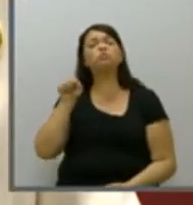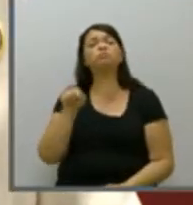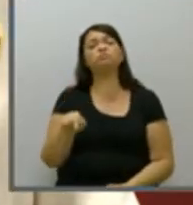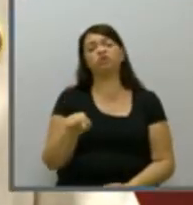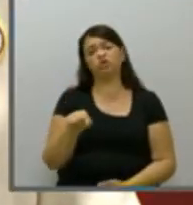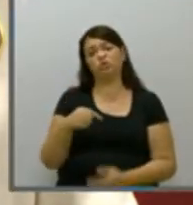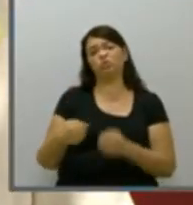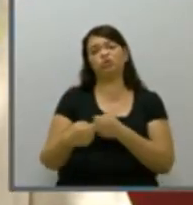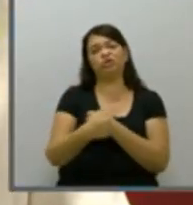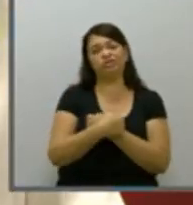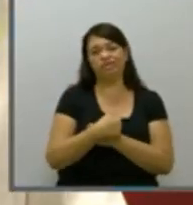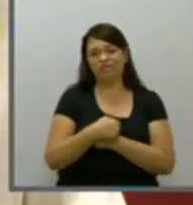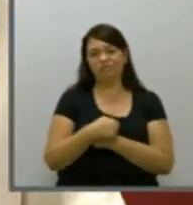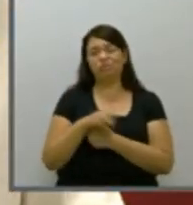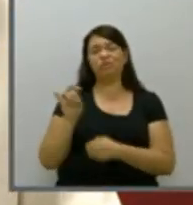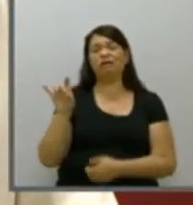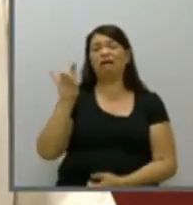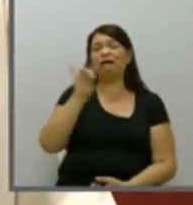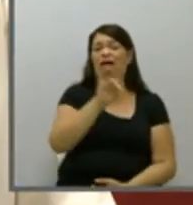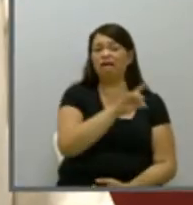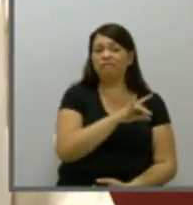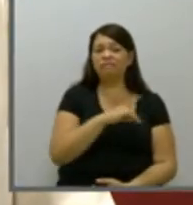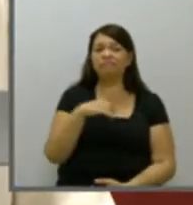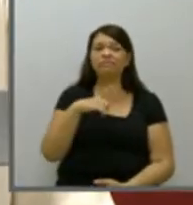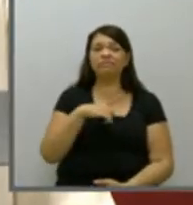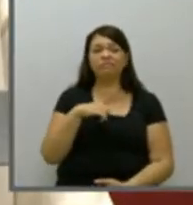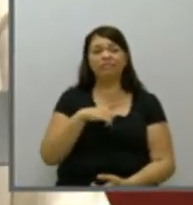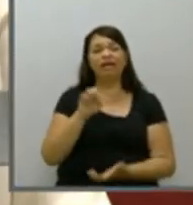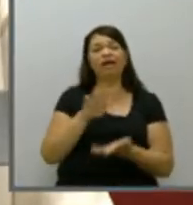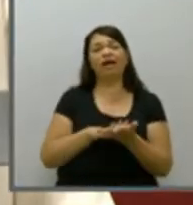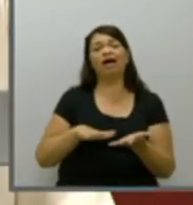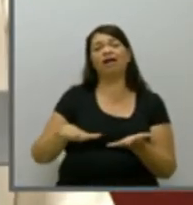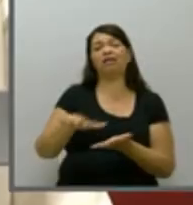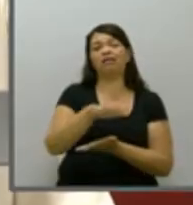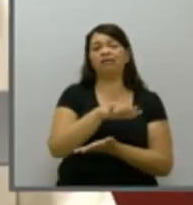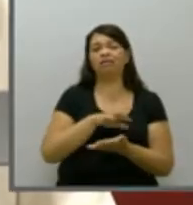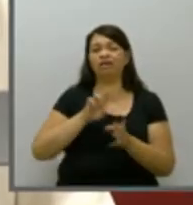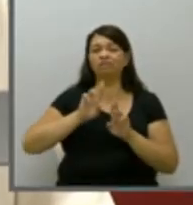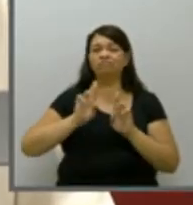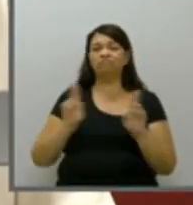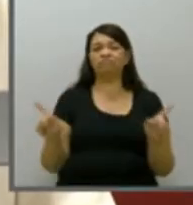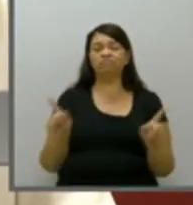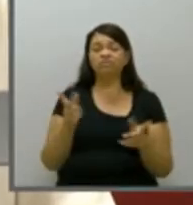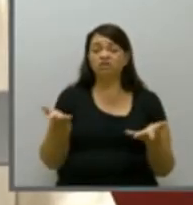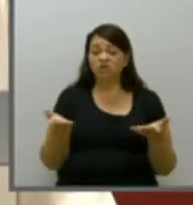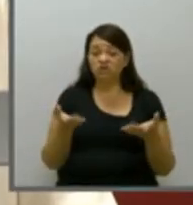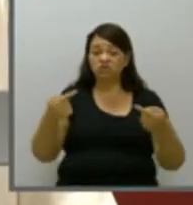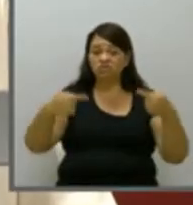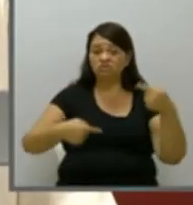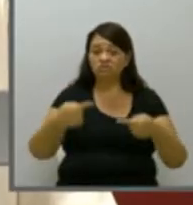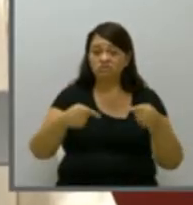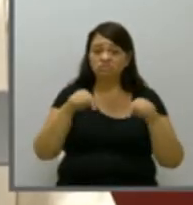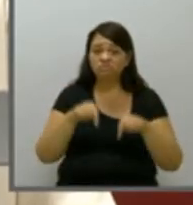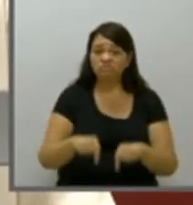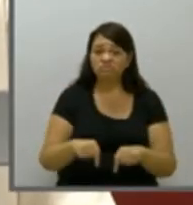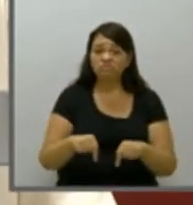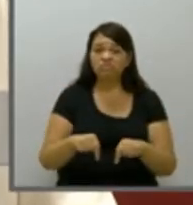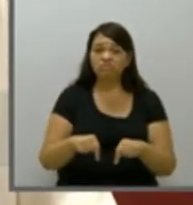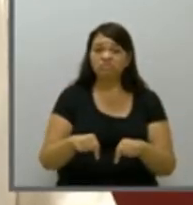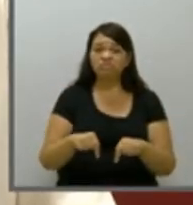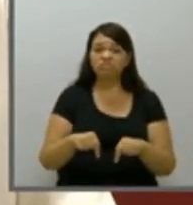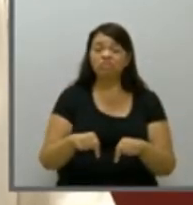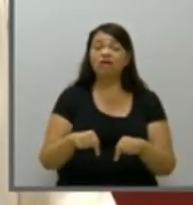brasileiros tem cada um desses uma realidade diferente. E o que nós estamos discutindo aqui é a realidade de